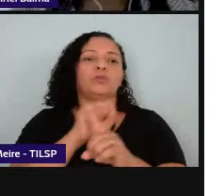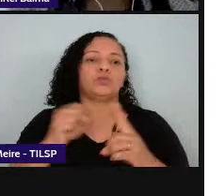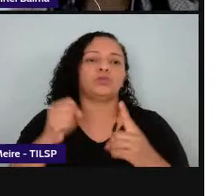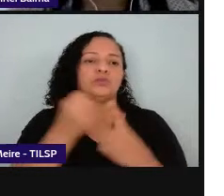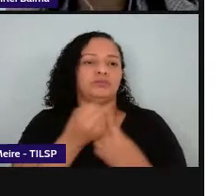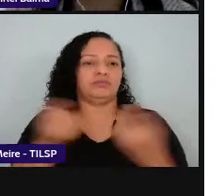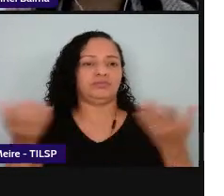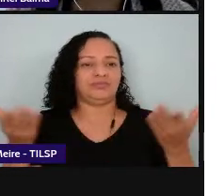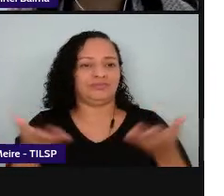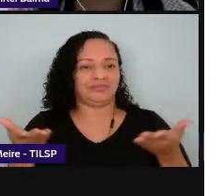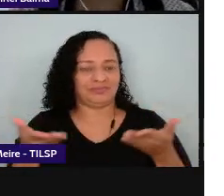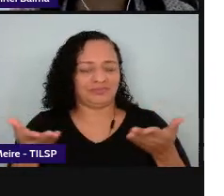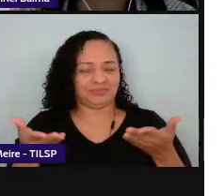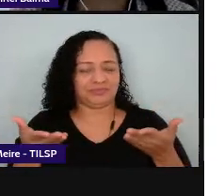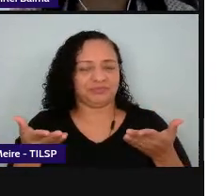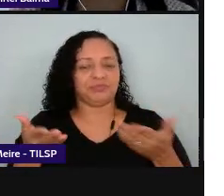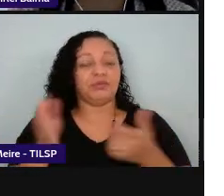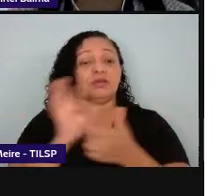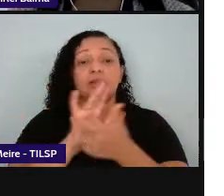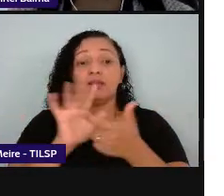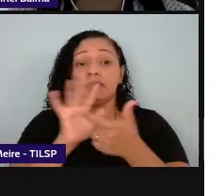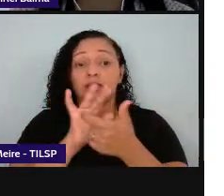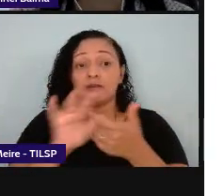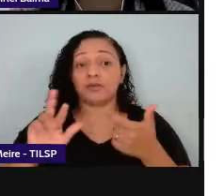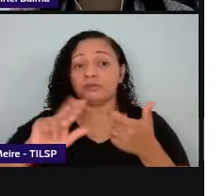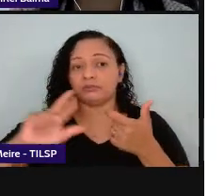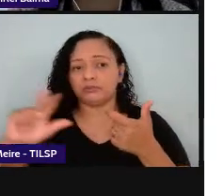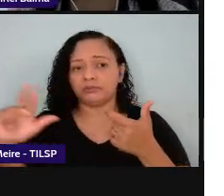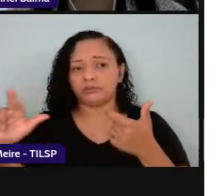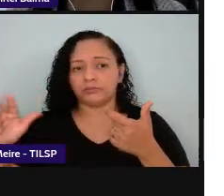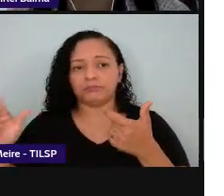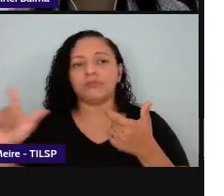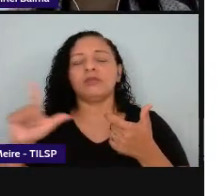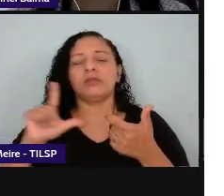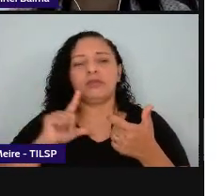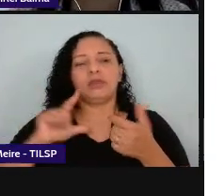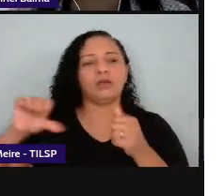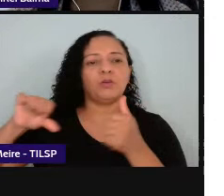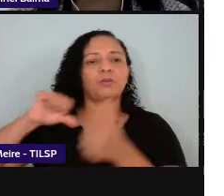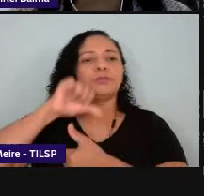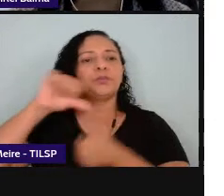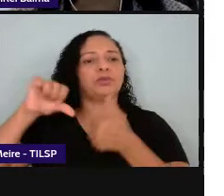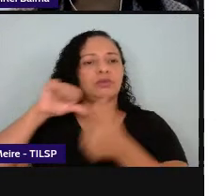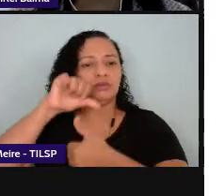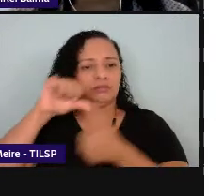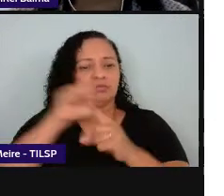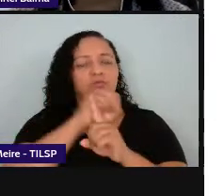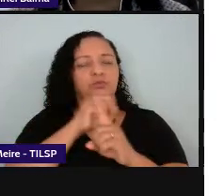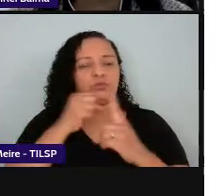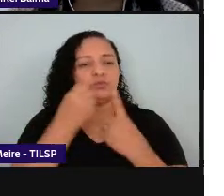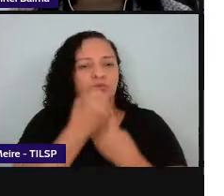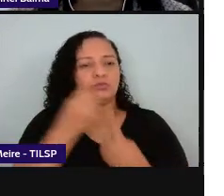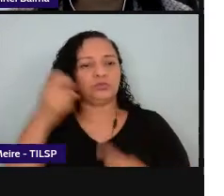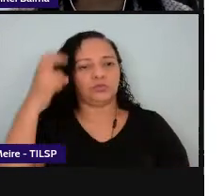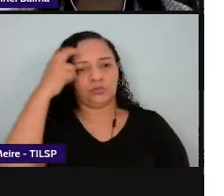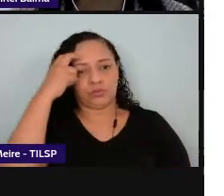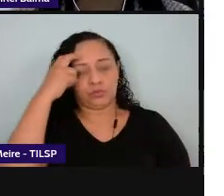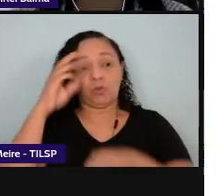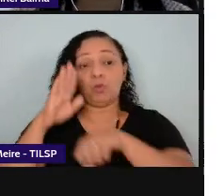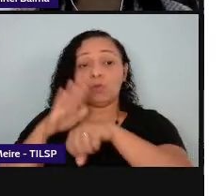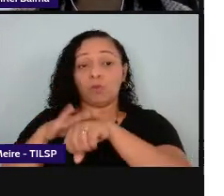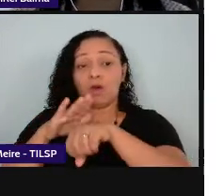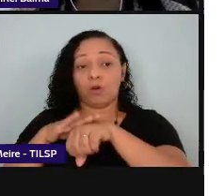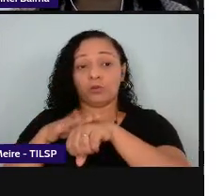E esses letramentos eles sofrem essa virada sociocultural e o street ele vem trazendo como um